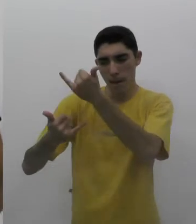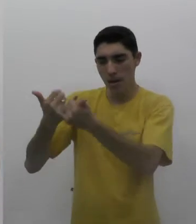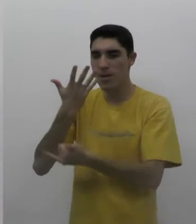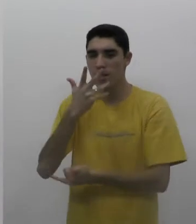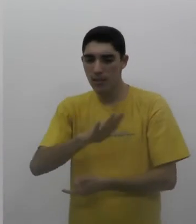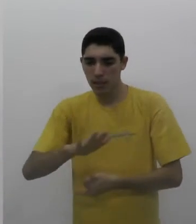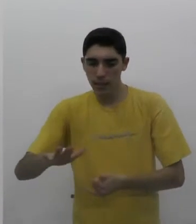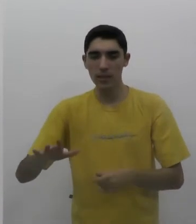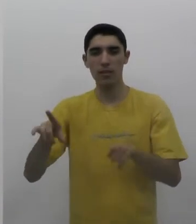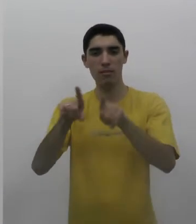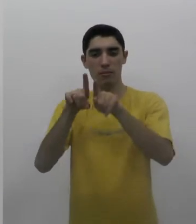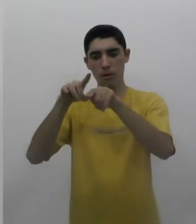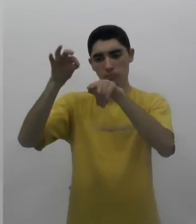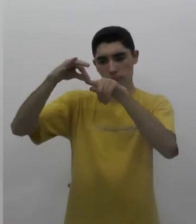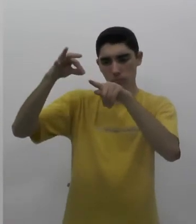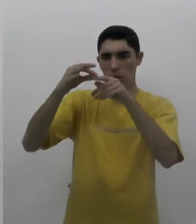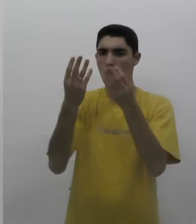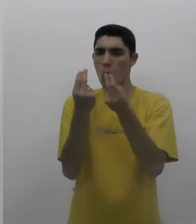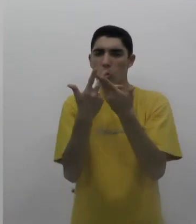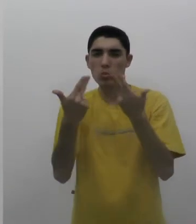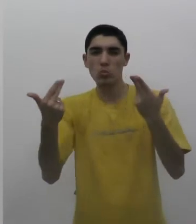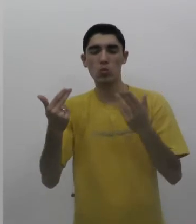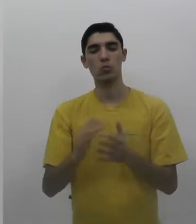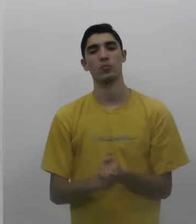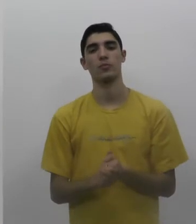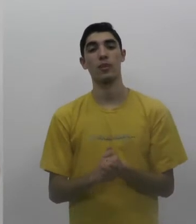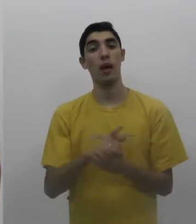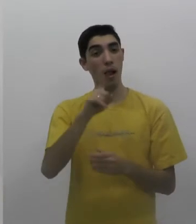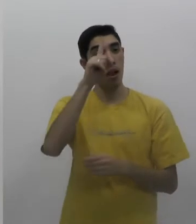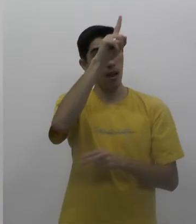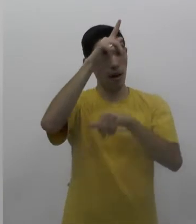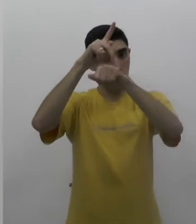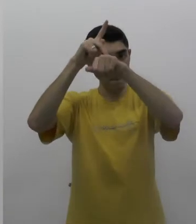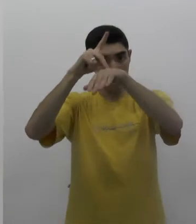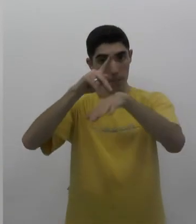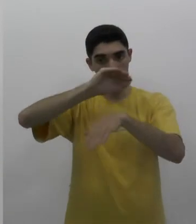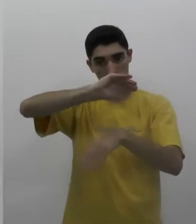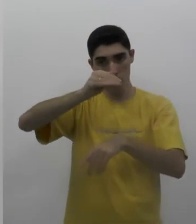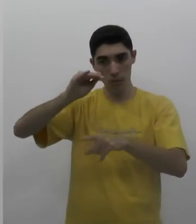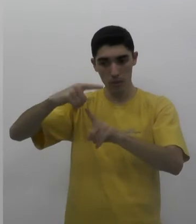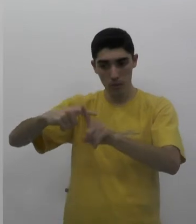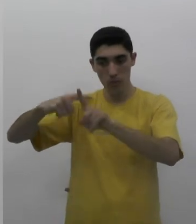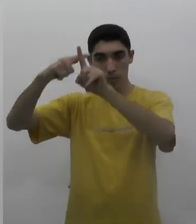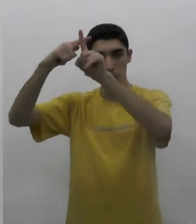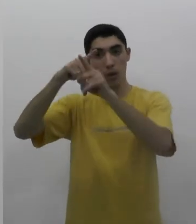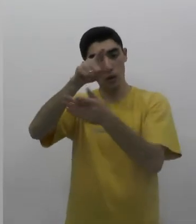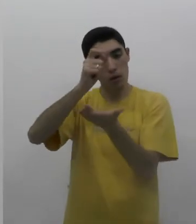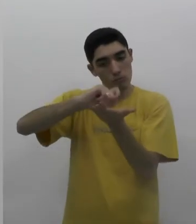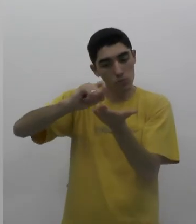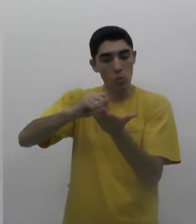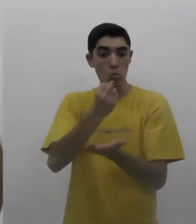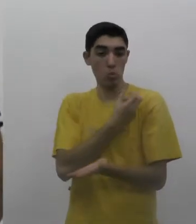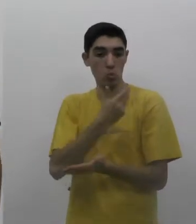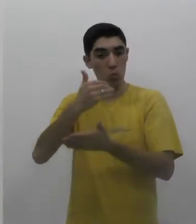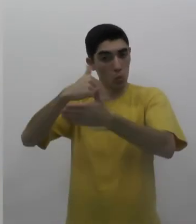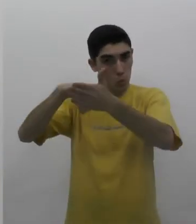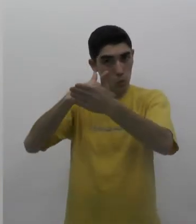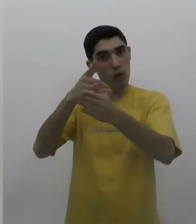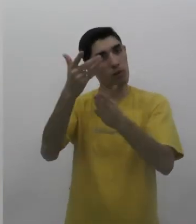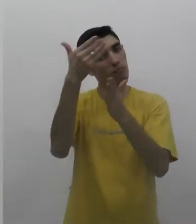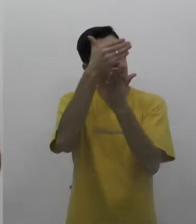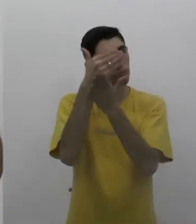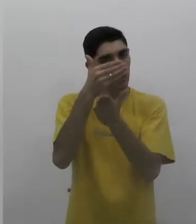atendimento jurídico, teste de glicemia e muito mais. Será no pátio da Igreja Matriz Perpétuo Socorro. Anote o endereço e participe.